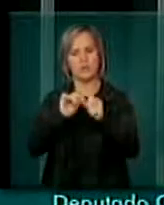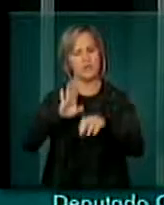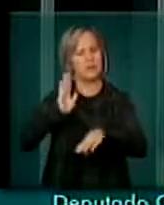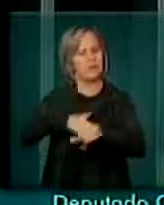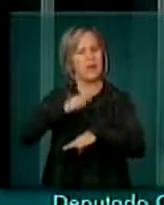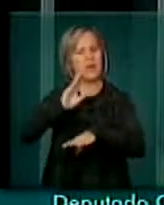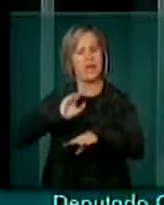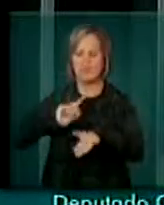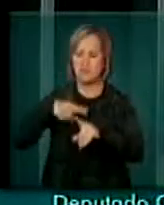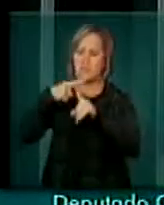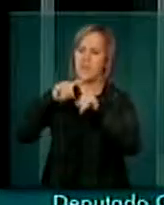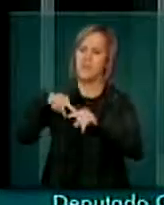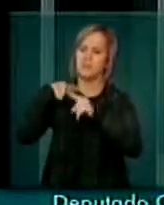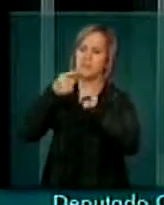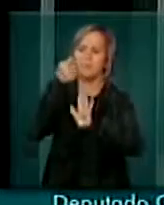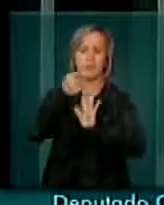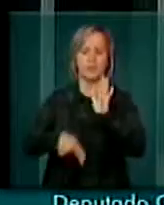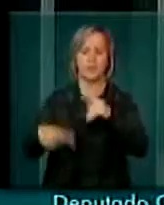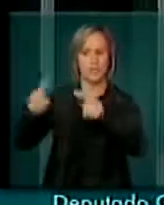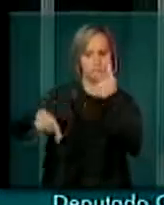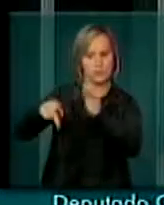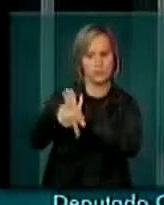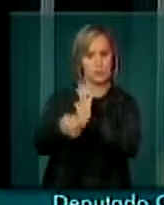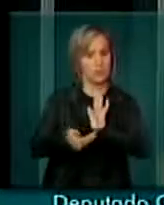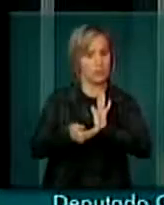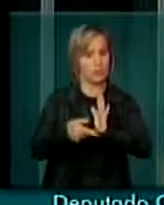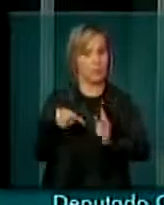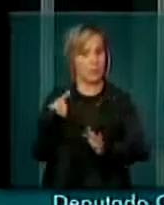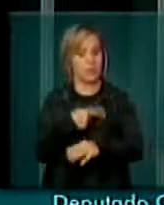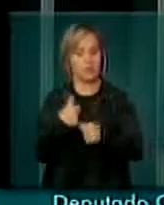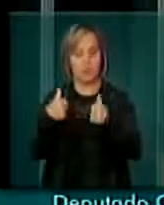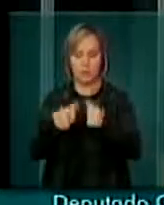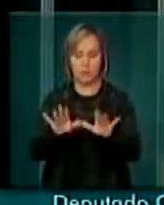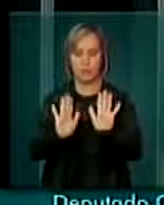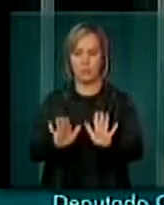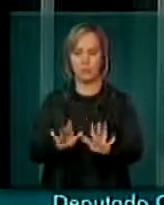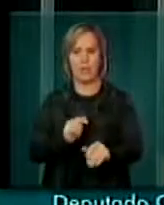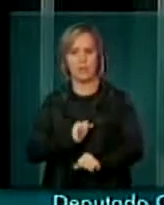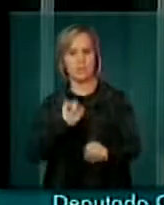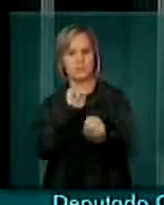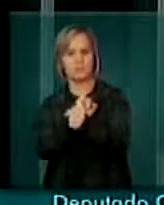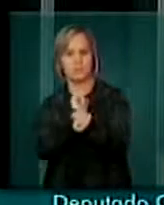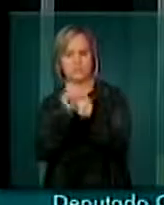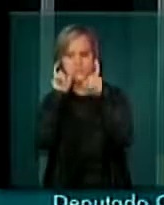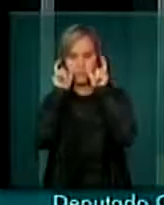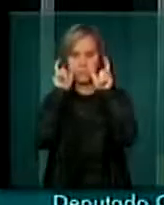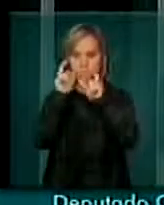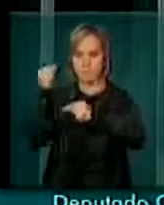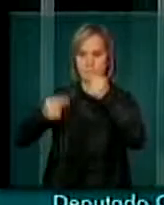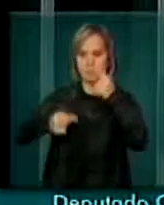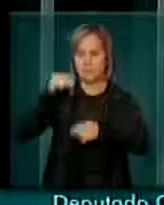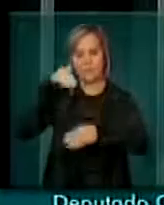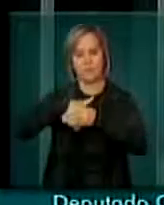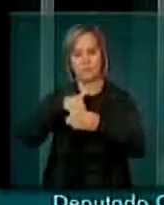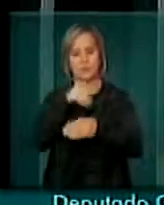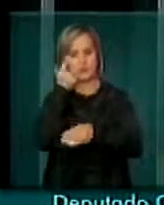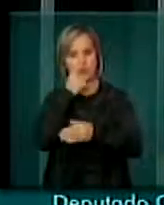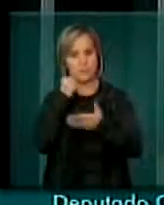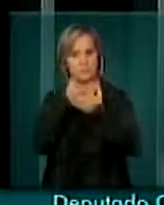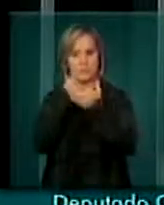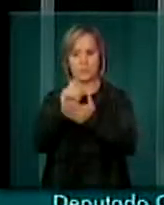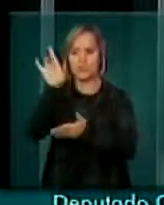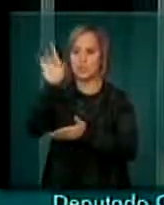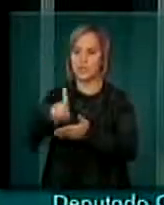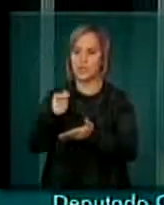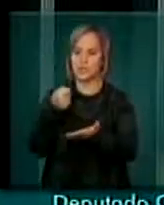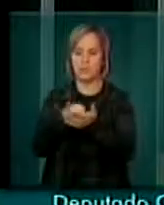projetos virão para a discussão nesta Casa, e nós vamos estar aqui atentos às votações para que nós possamos consolidar direitos e